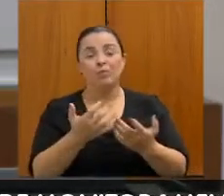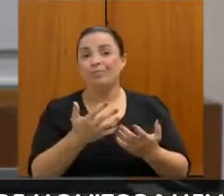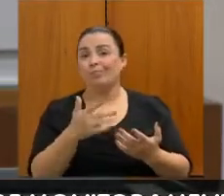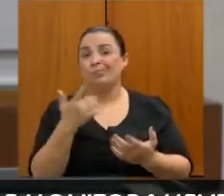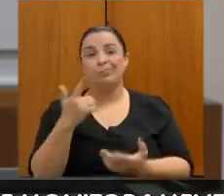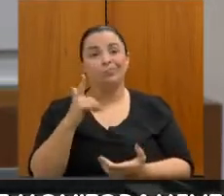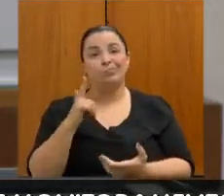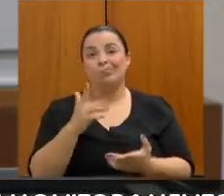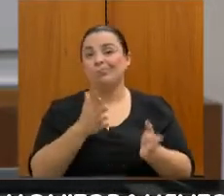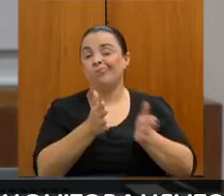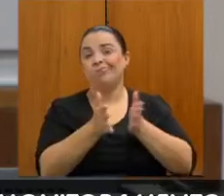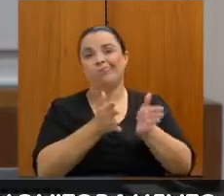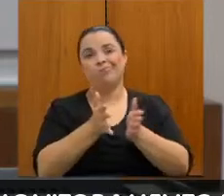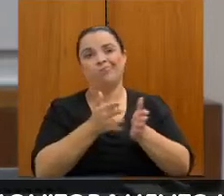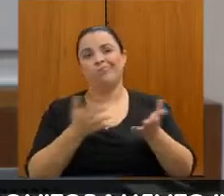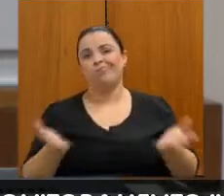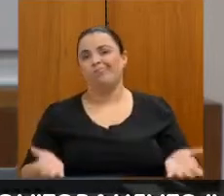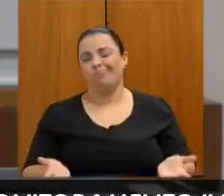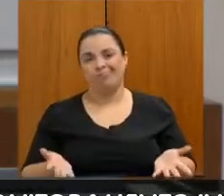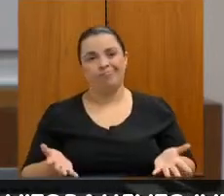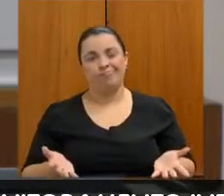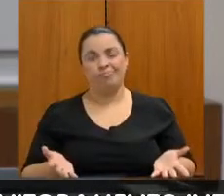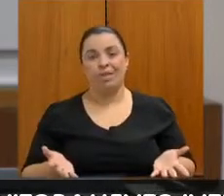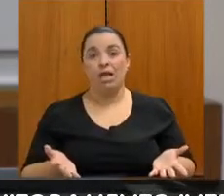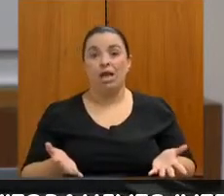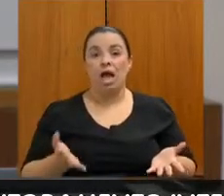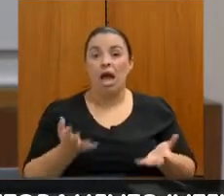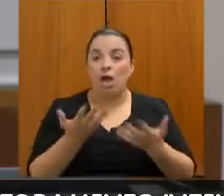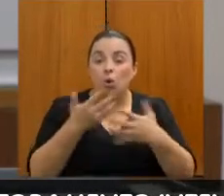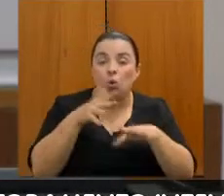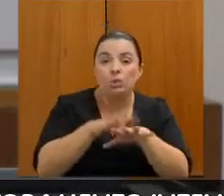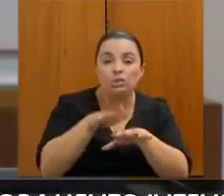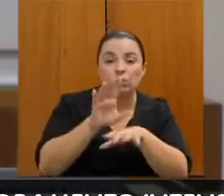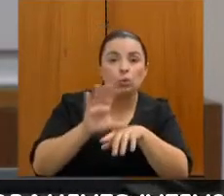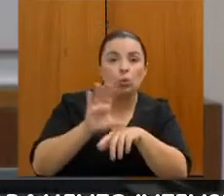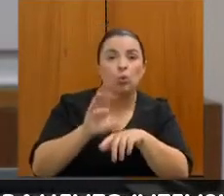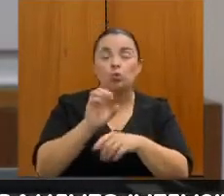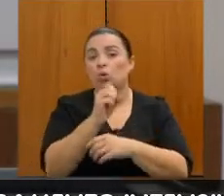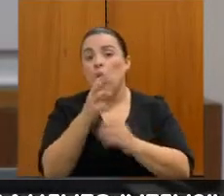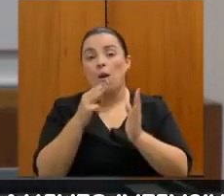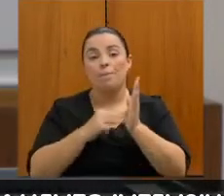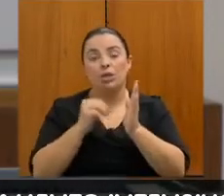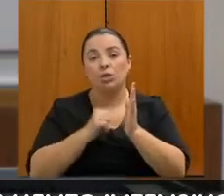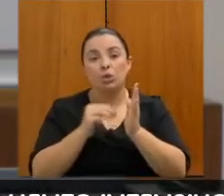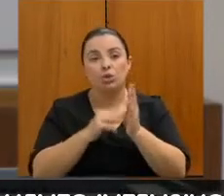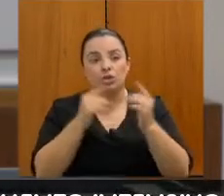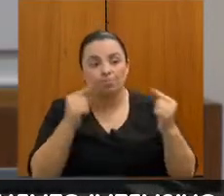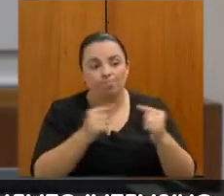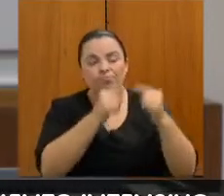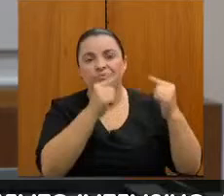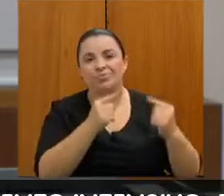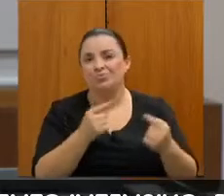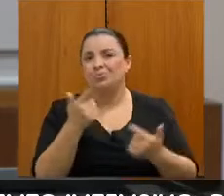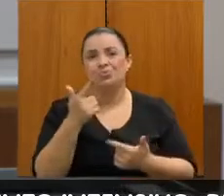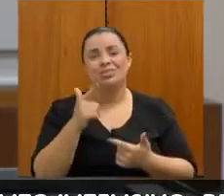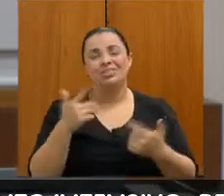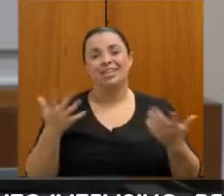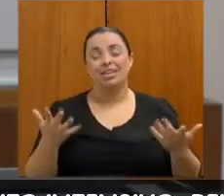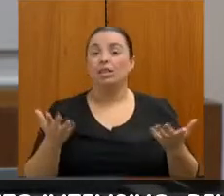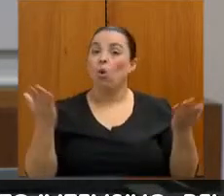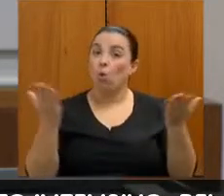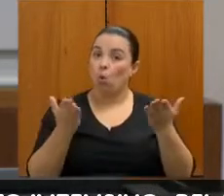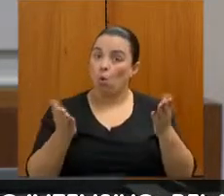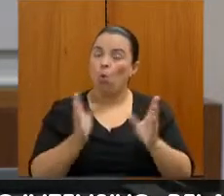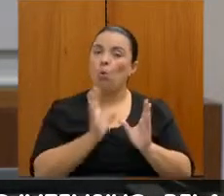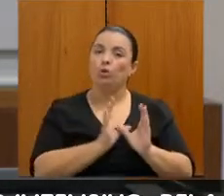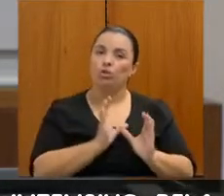seja a inclusão naquele curso, seja o desenvolvimento daquela metodologia. Então, hoje, as APAIs,